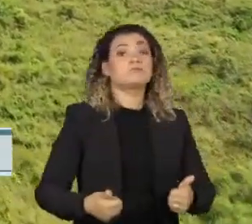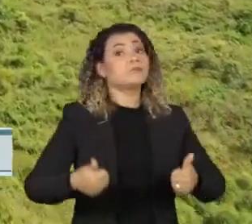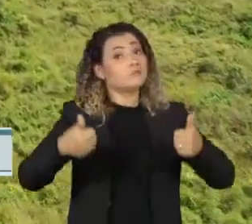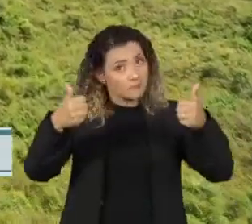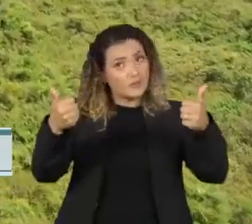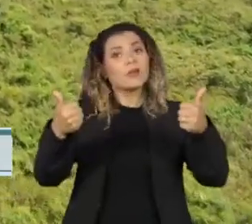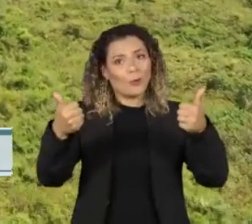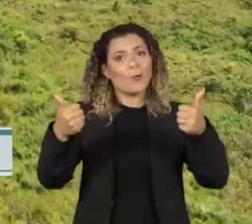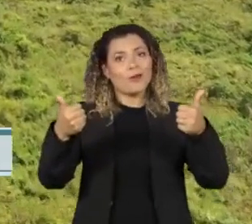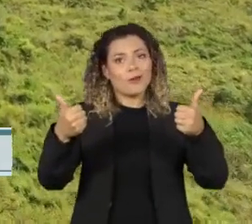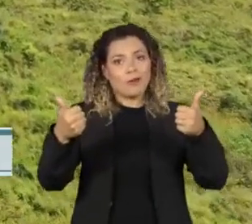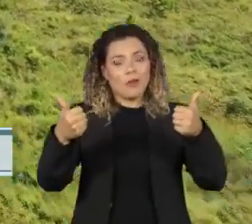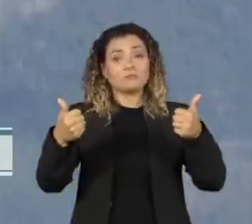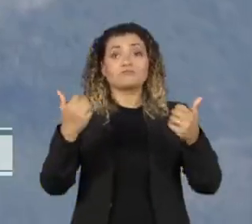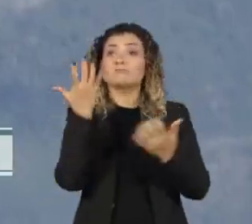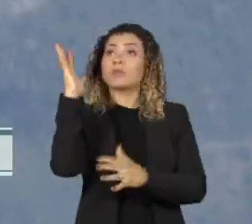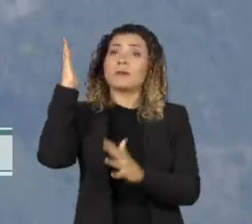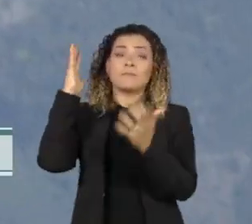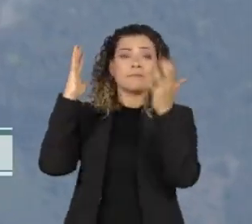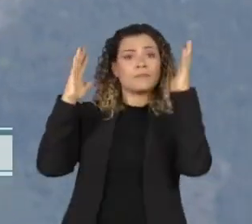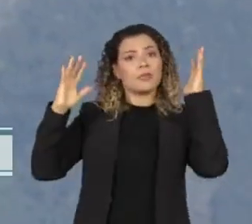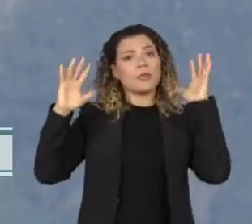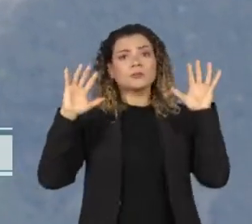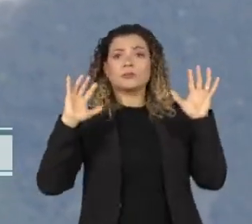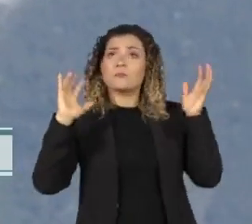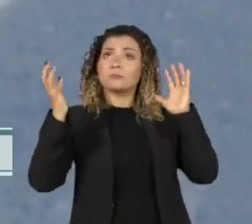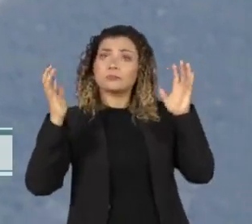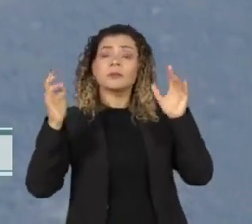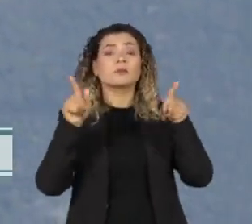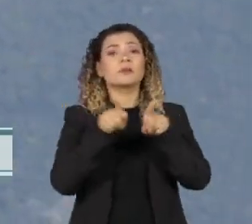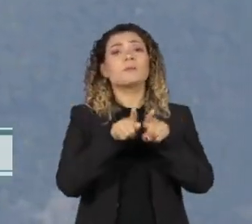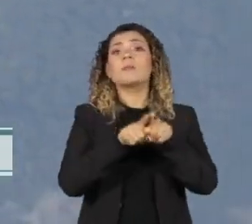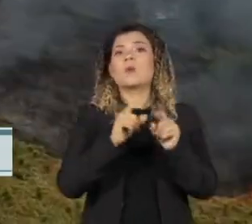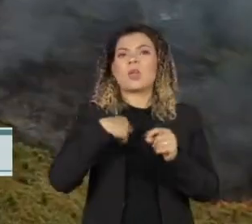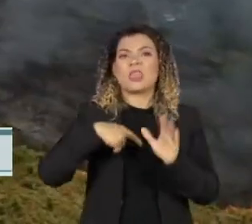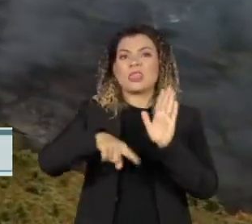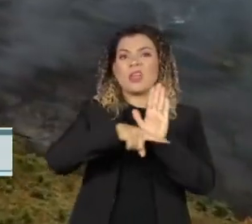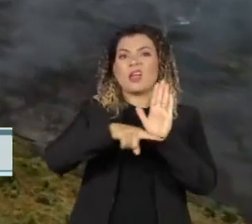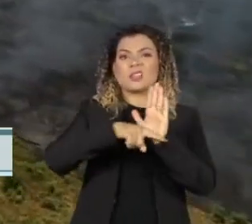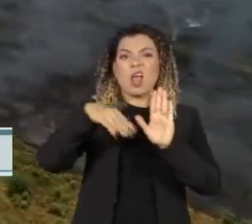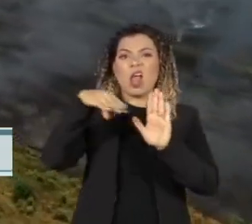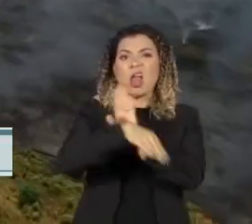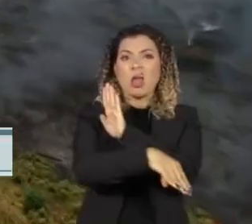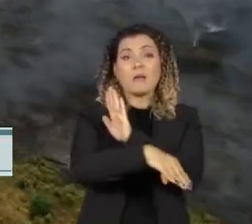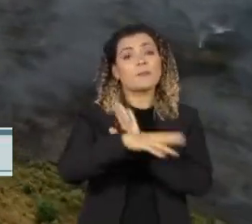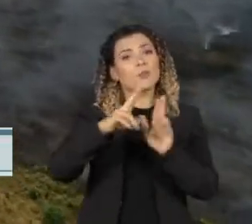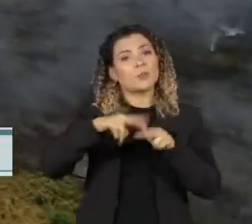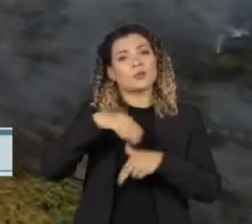toda a sua performance de meio ambiente e desfazer todo o legado negativo deixado pelo governo Bolsonaro.